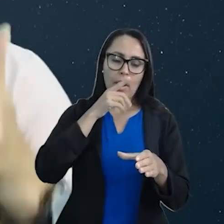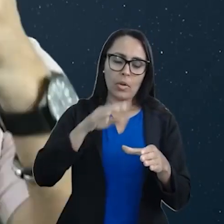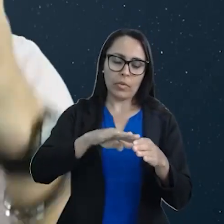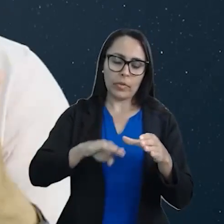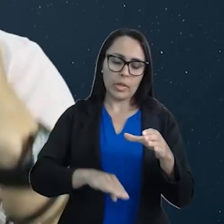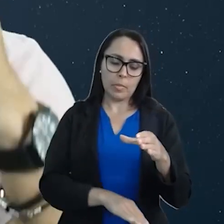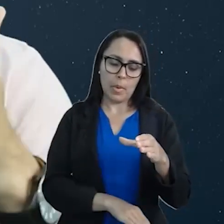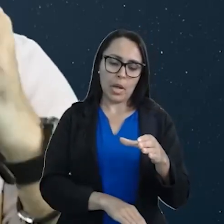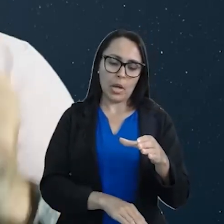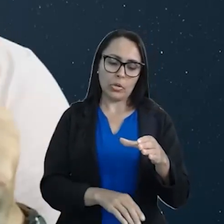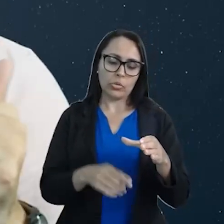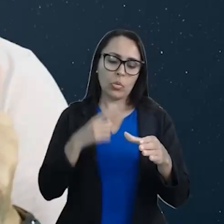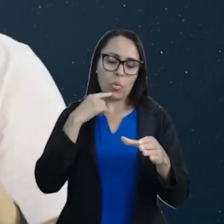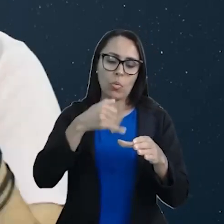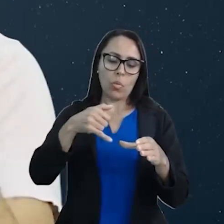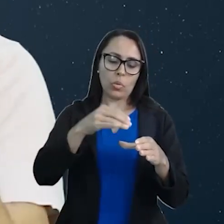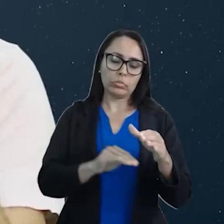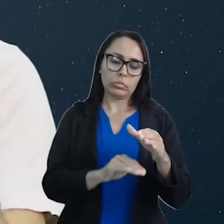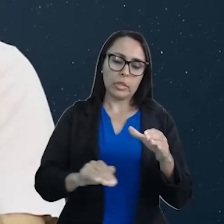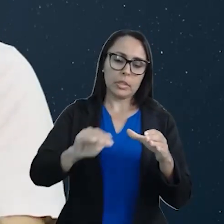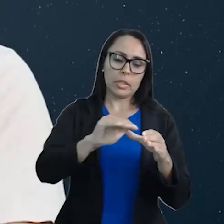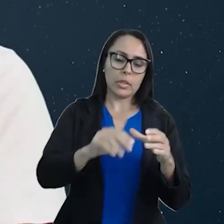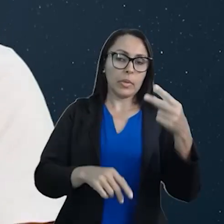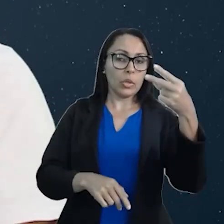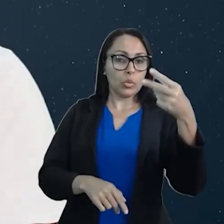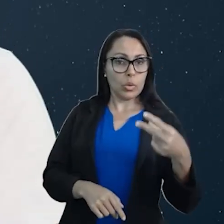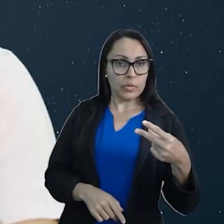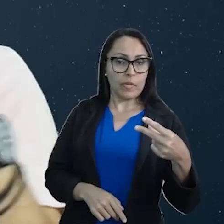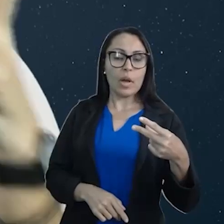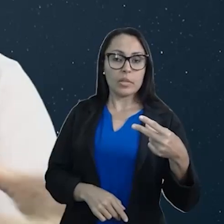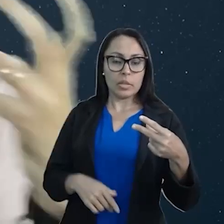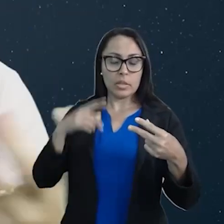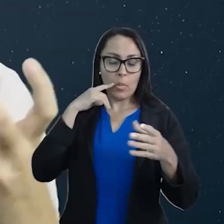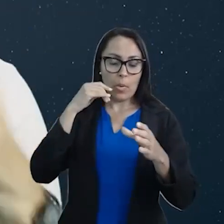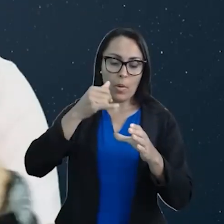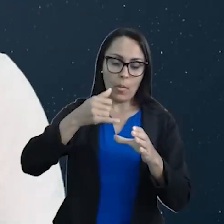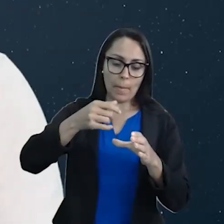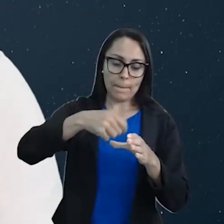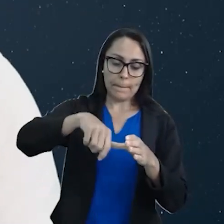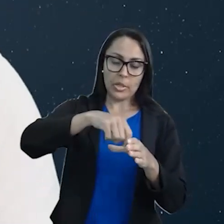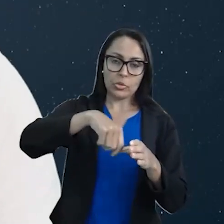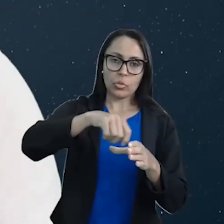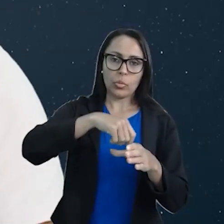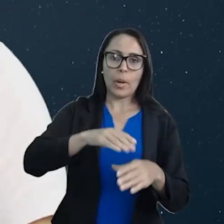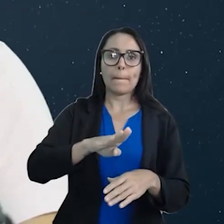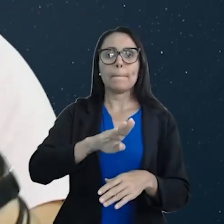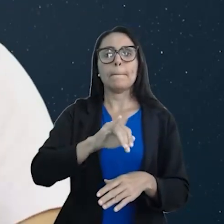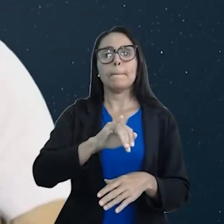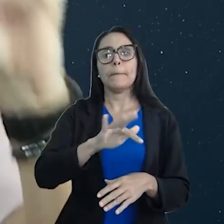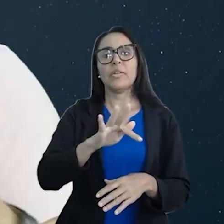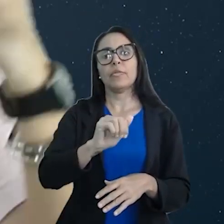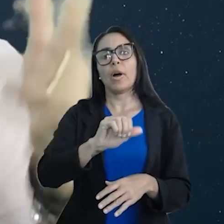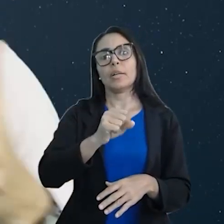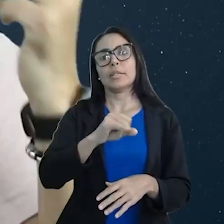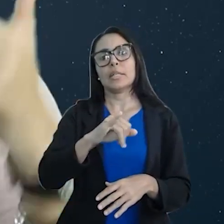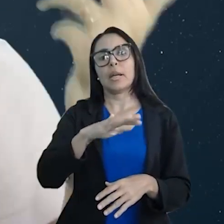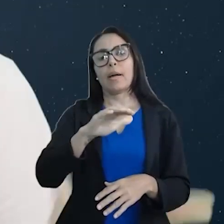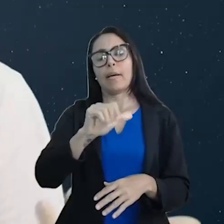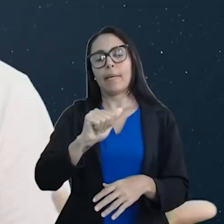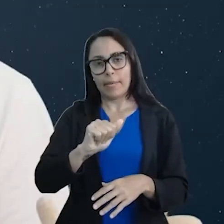Quantas fases tu estás vendo ali? Duas fases. É uma mistura bifásica. É uma mistura